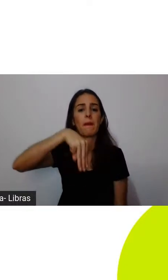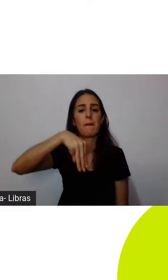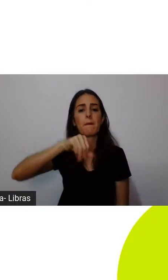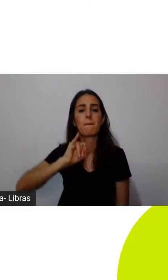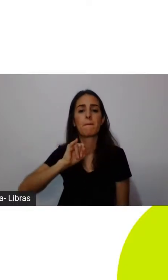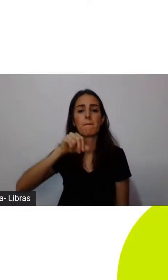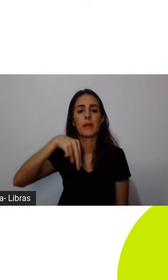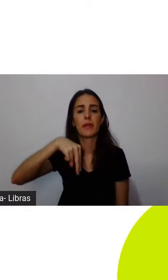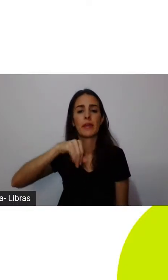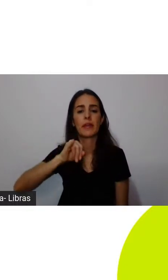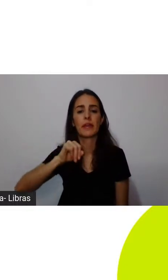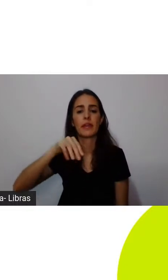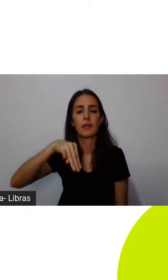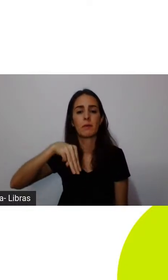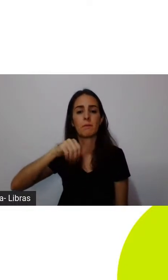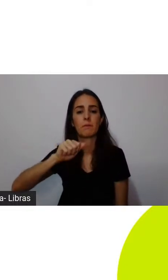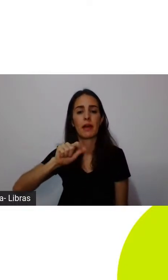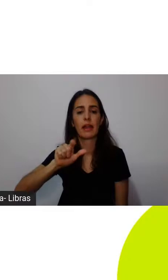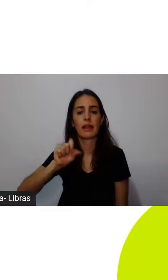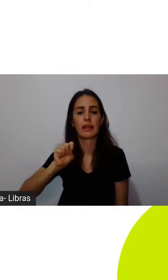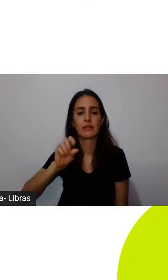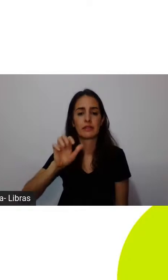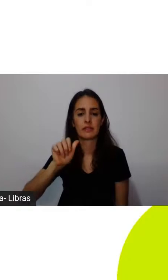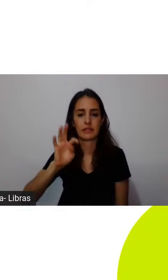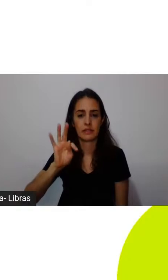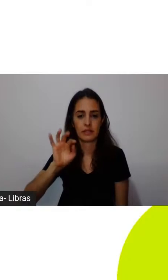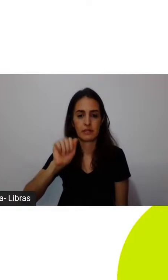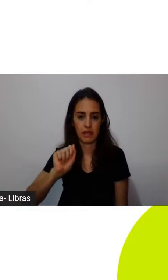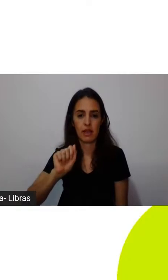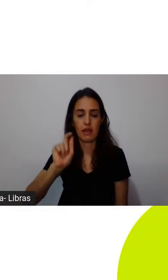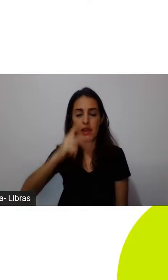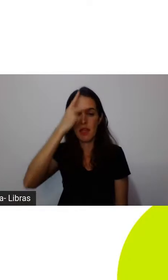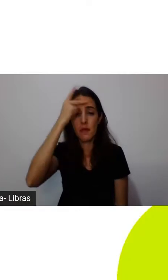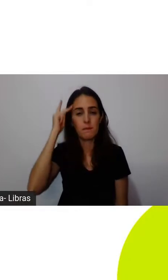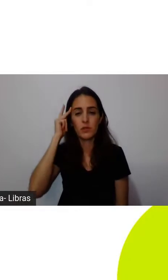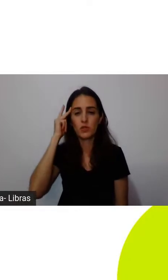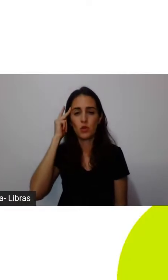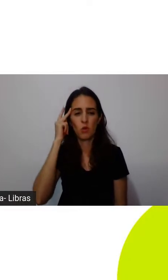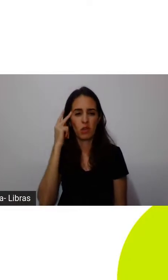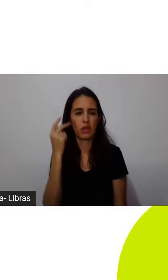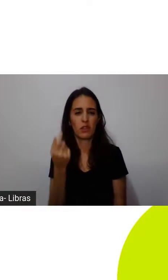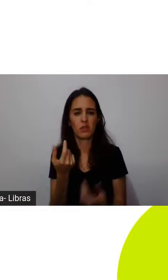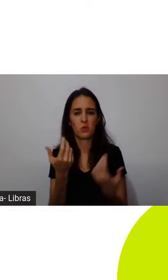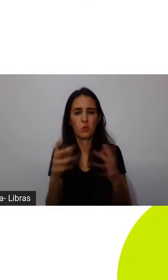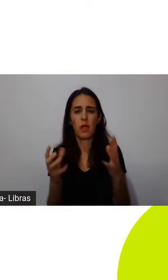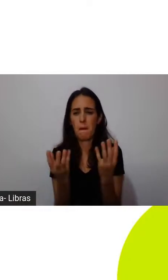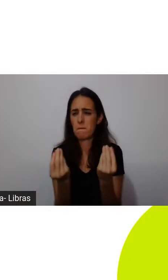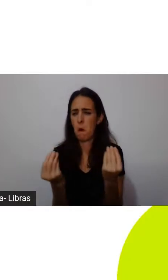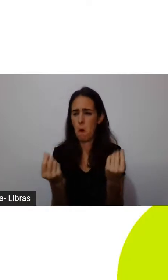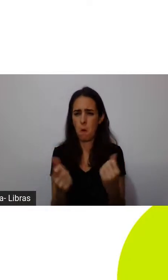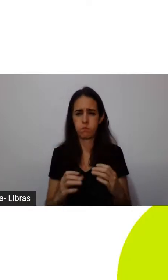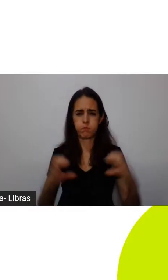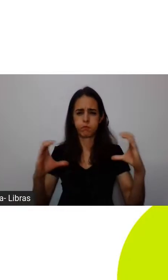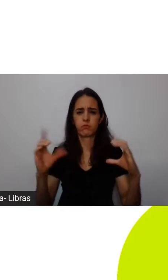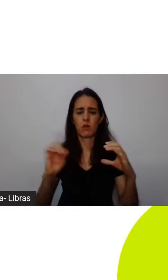conta que elas querem viver com menos, que elas querem apostar naquilo que é essencial e não nas coisas,